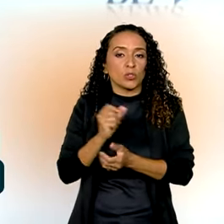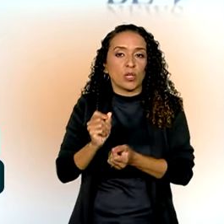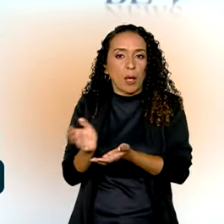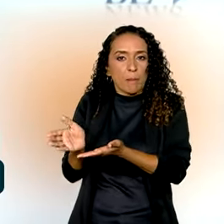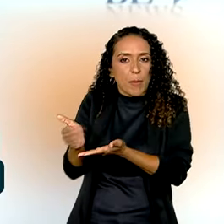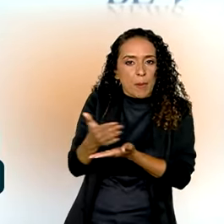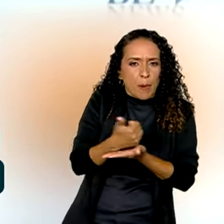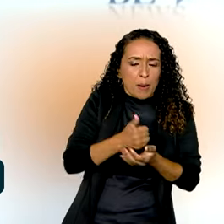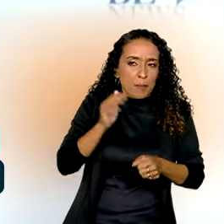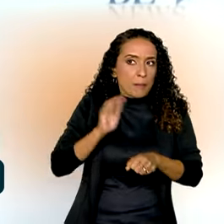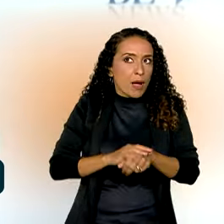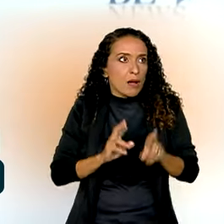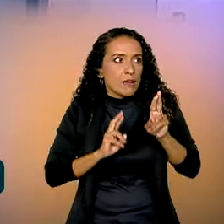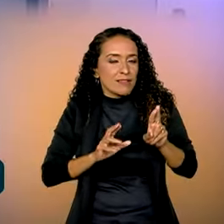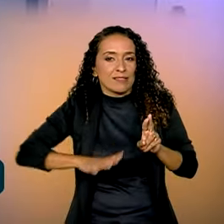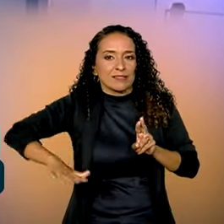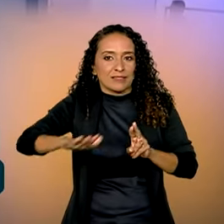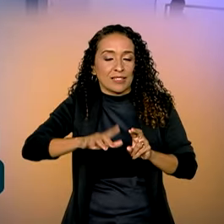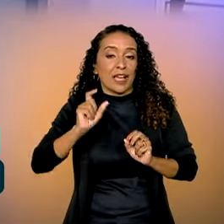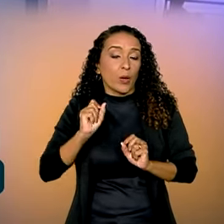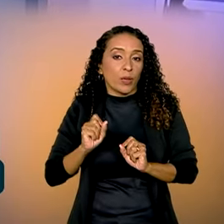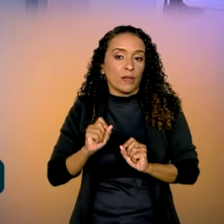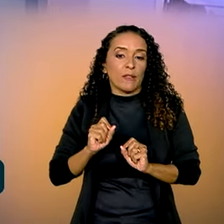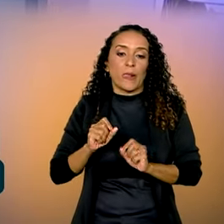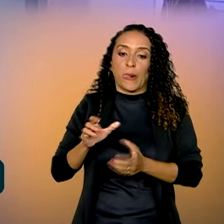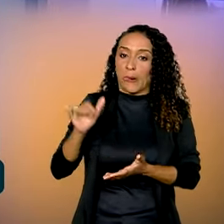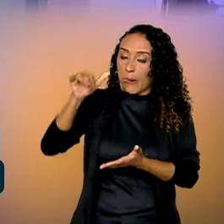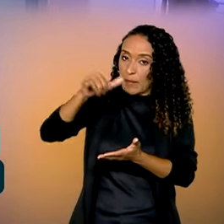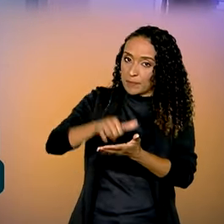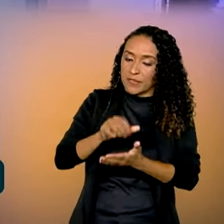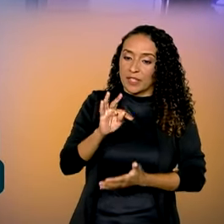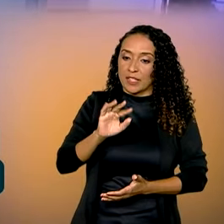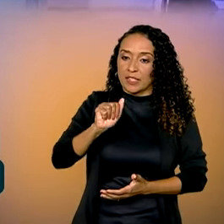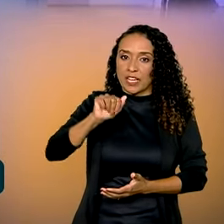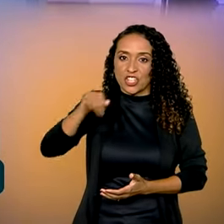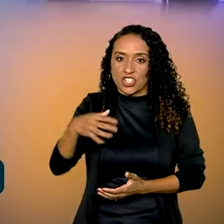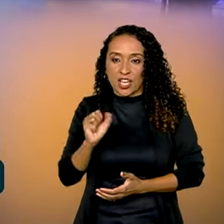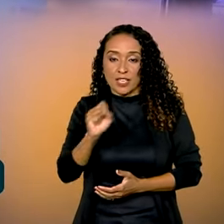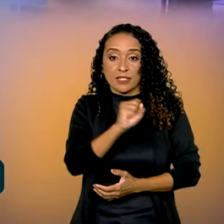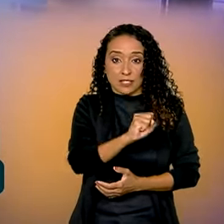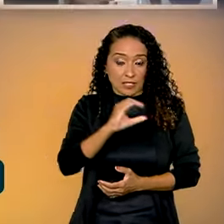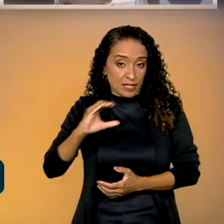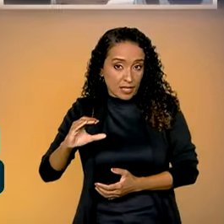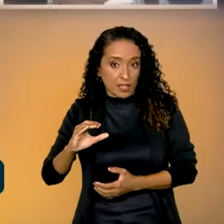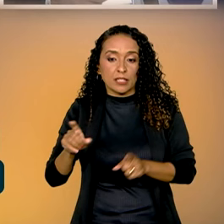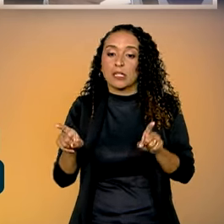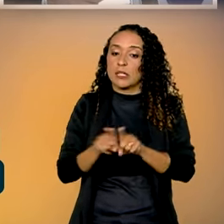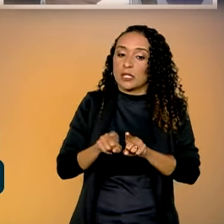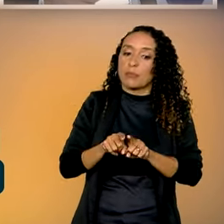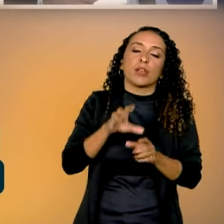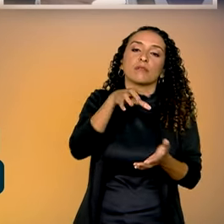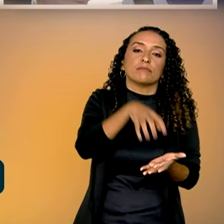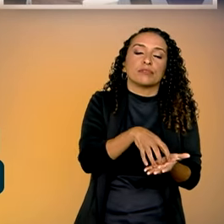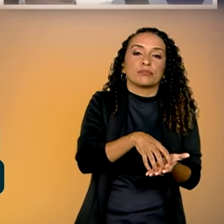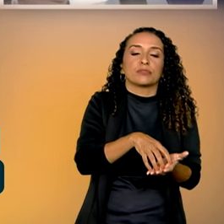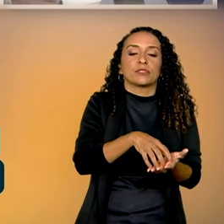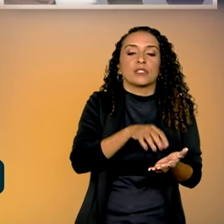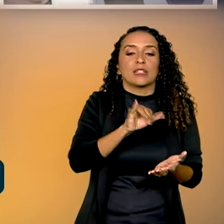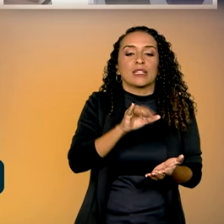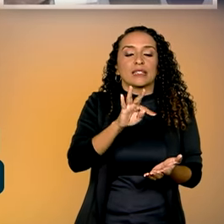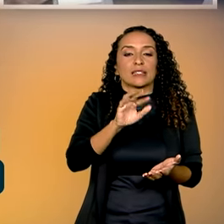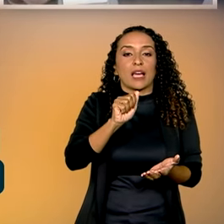mais aguardados pelo mercado, que são o do porto de Itajaí, em Santa Catarina, o do terminal de Granés, em